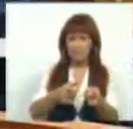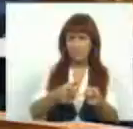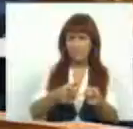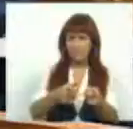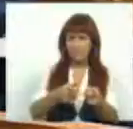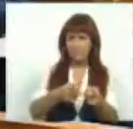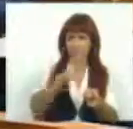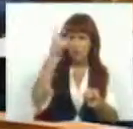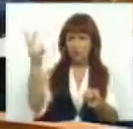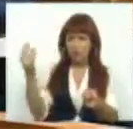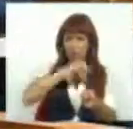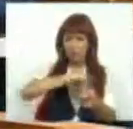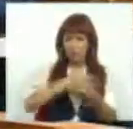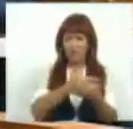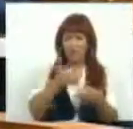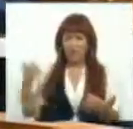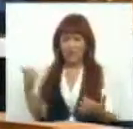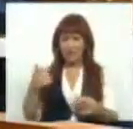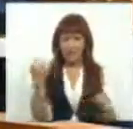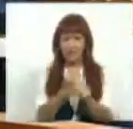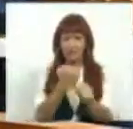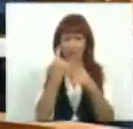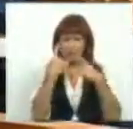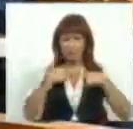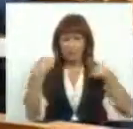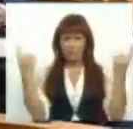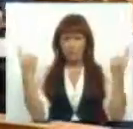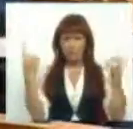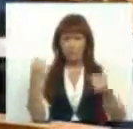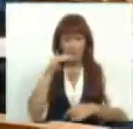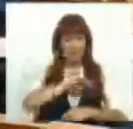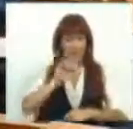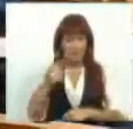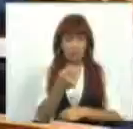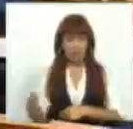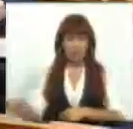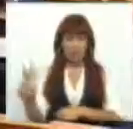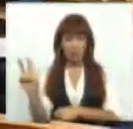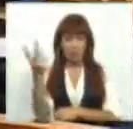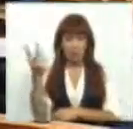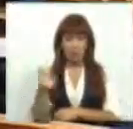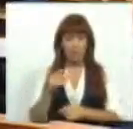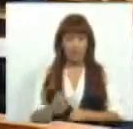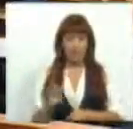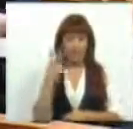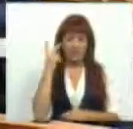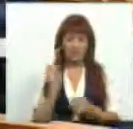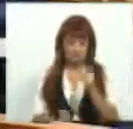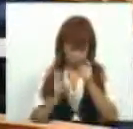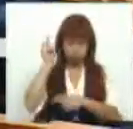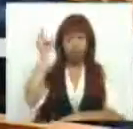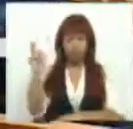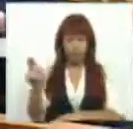dois subsídios retirados aos funcionários públicos, duas pensões, aumento do custo de vida